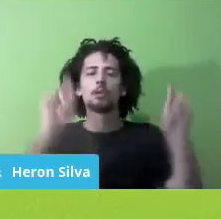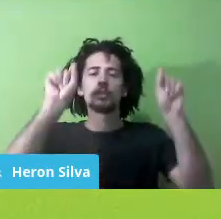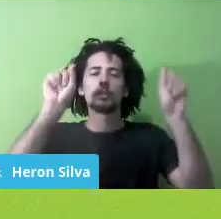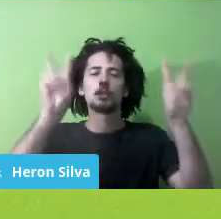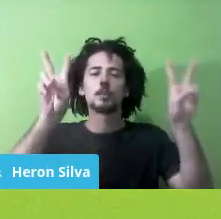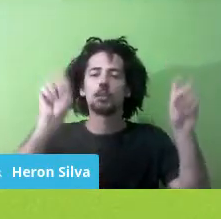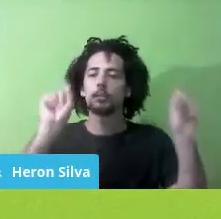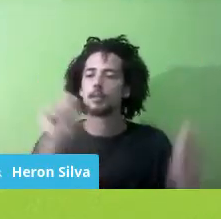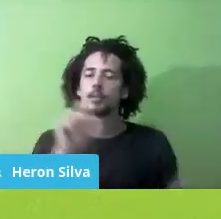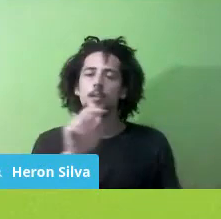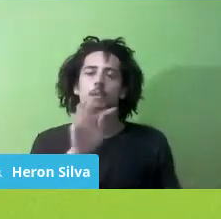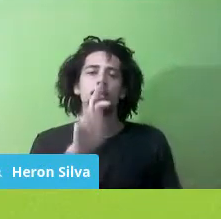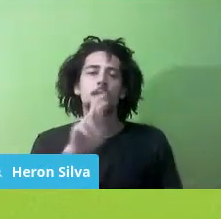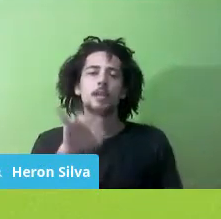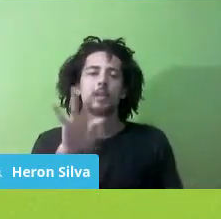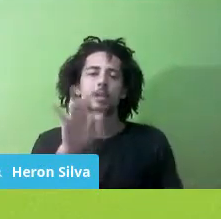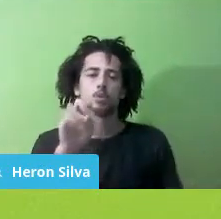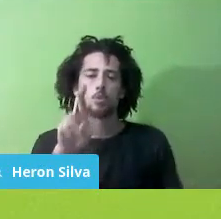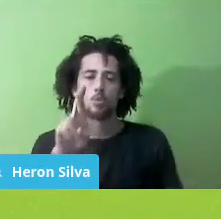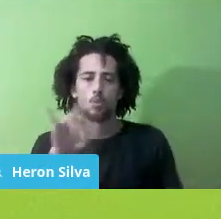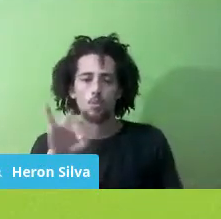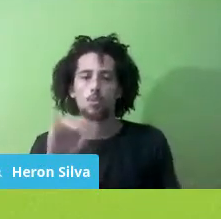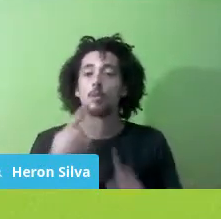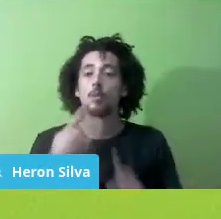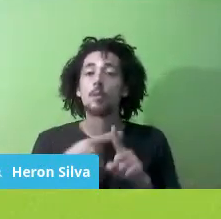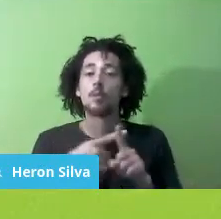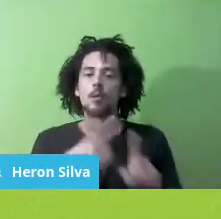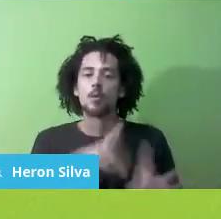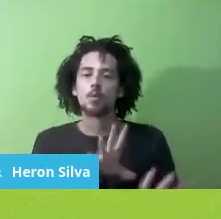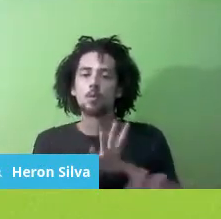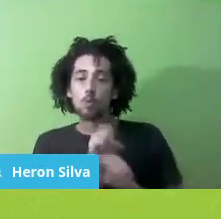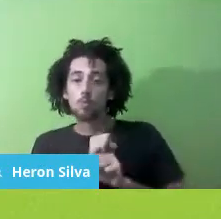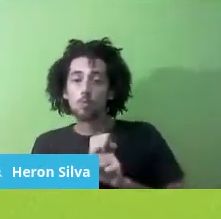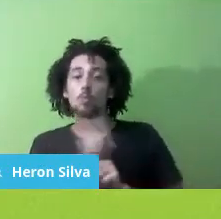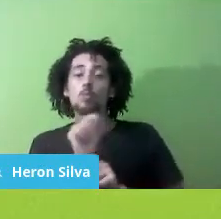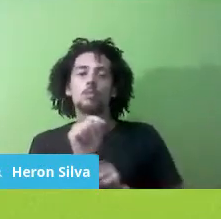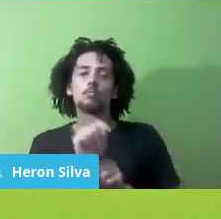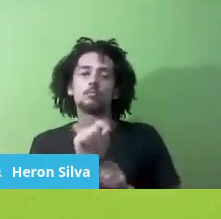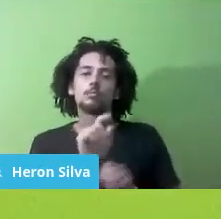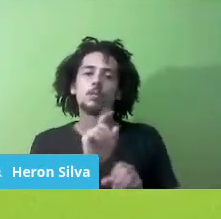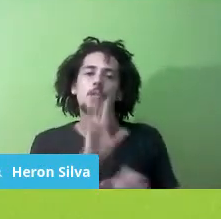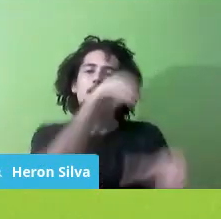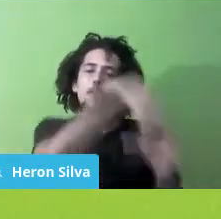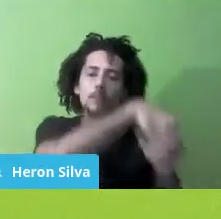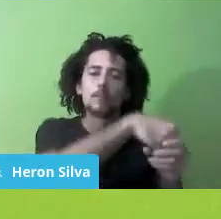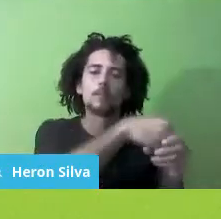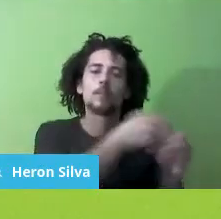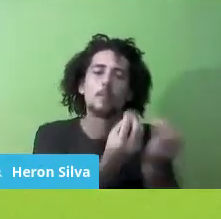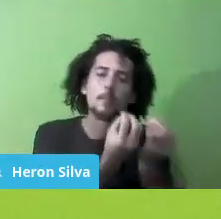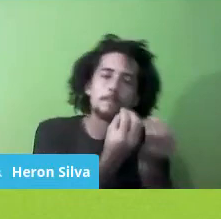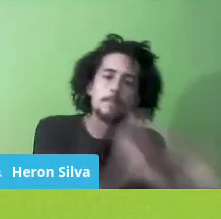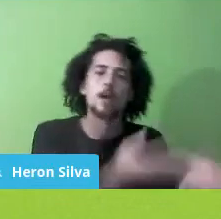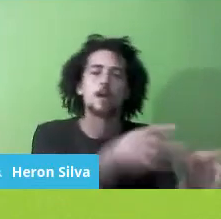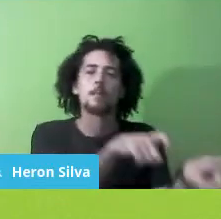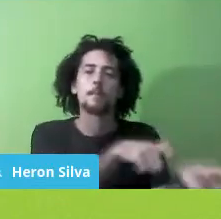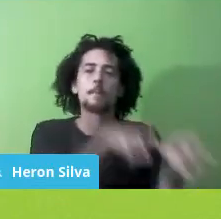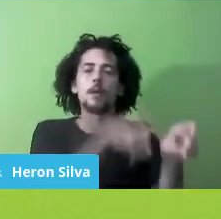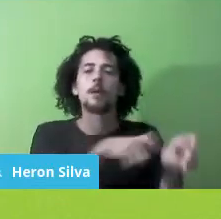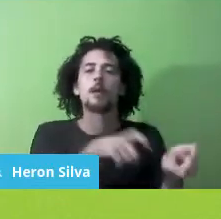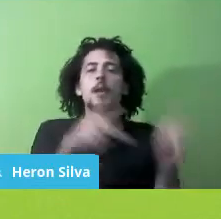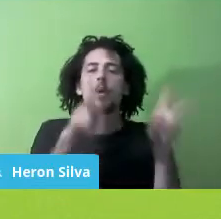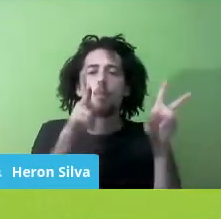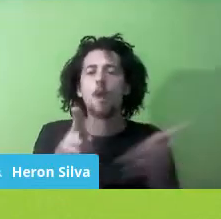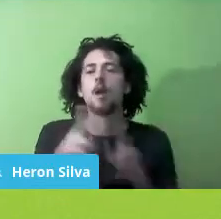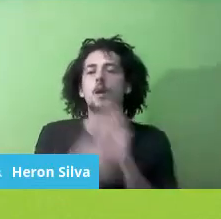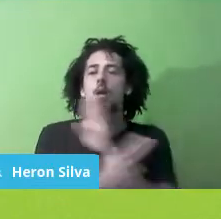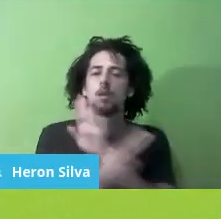luta, ela vai incorporar na educação no campo a pedagogia da alternância do Paulo Freire, né, então você tem